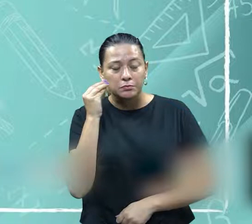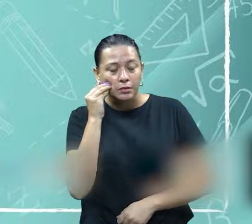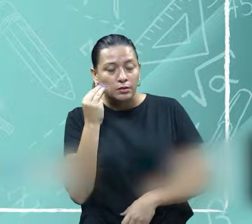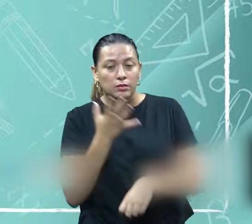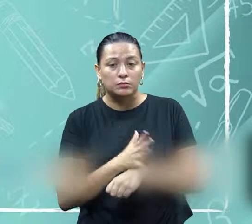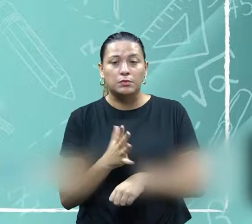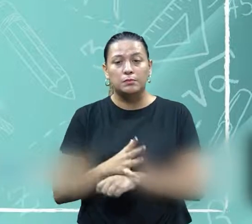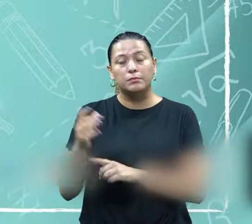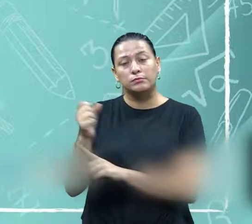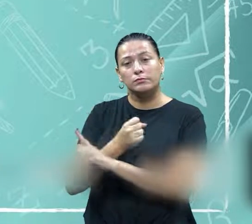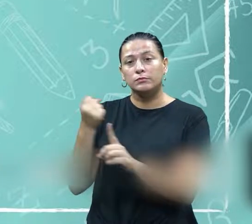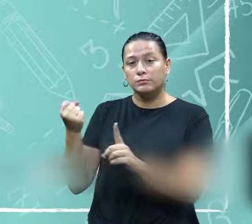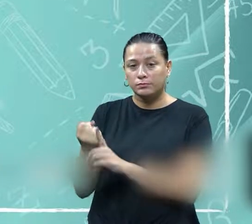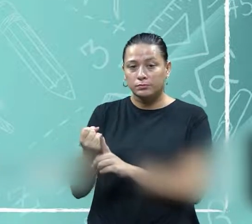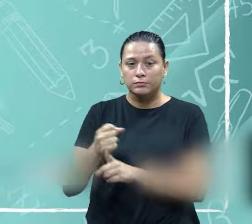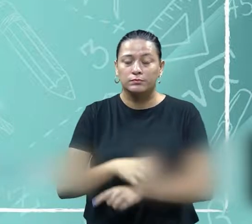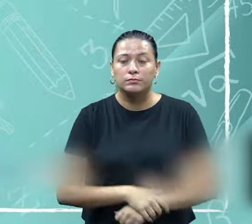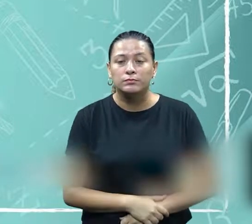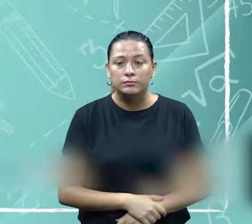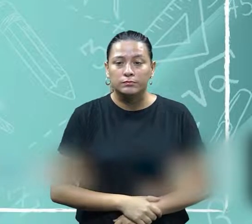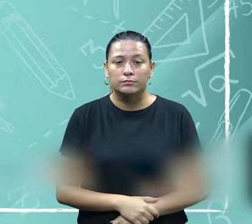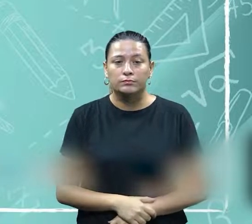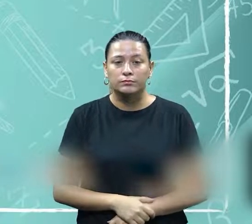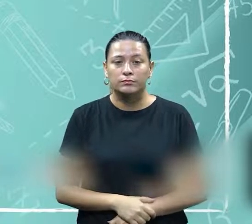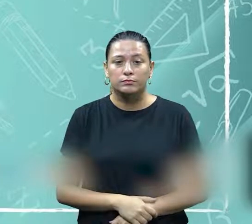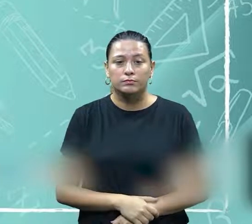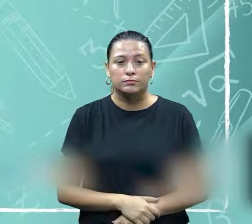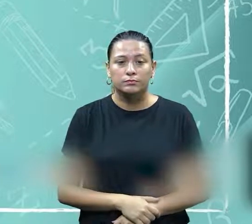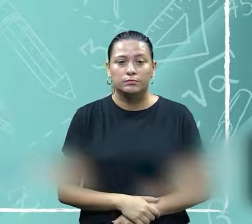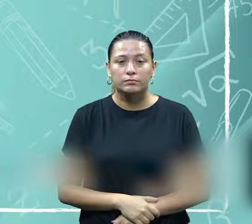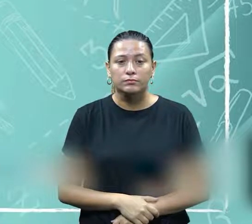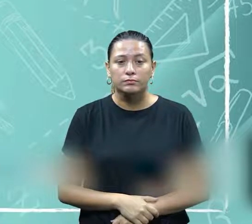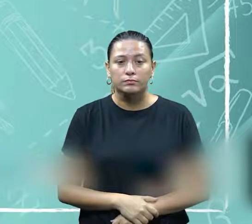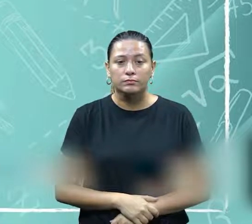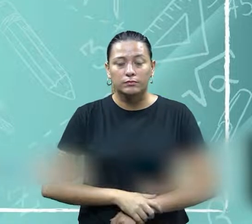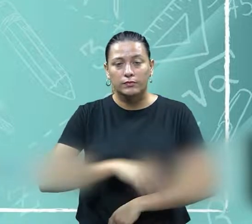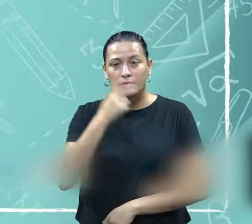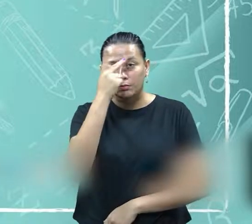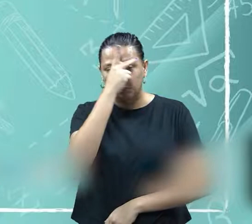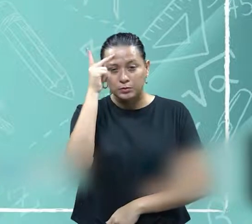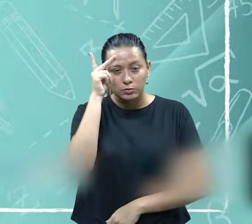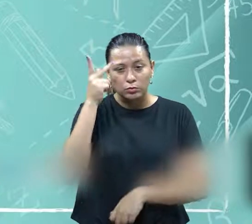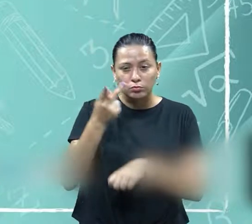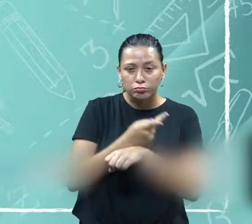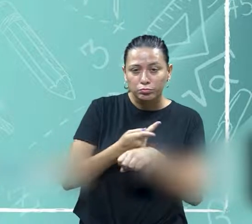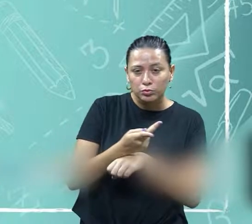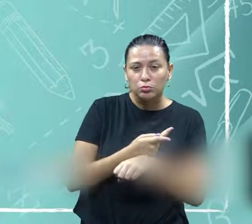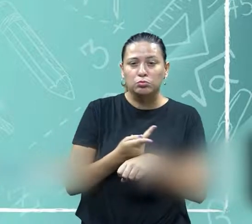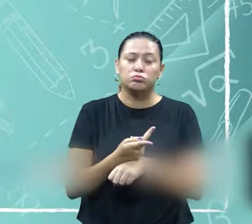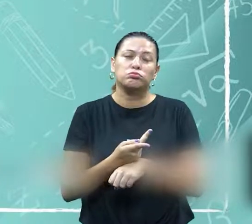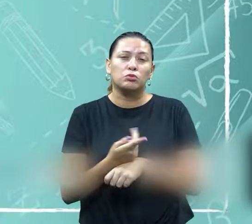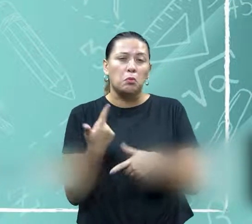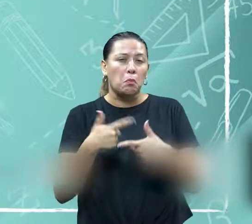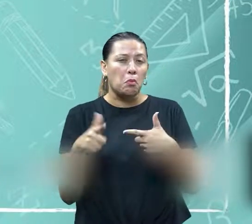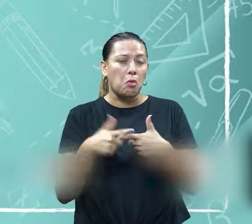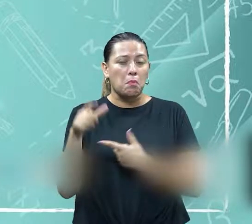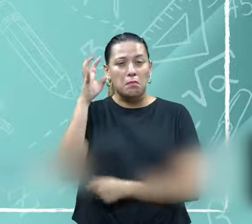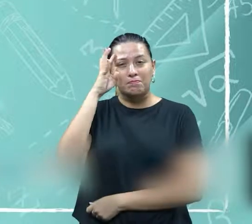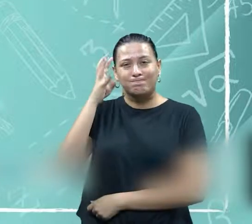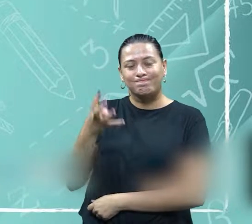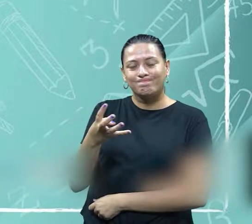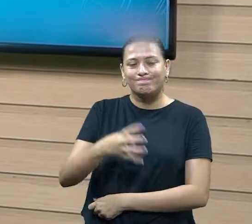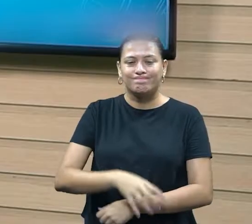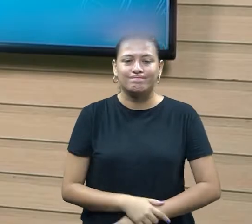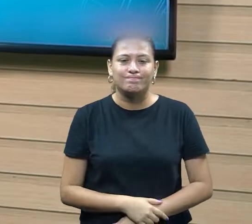que se faz presente dentro da nossa sociedade. Então, que as pessoas procuram resolver problemas que é comum às